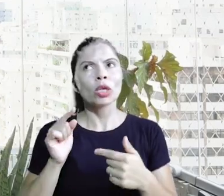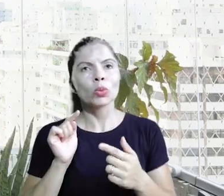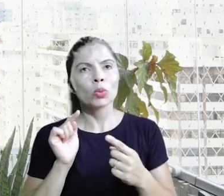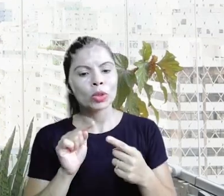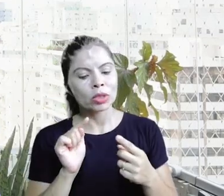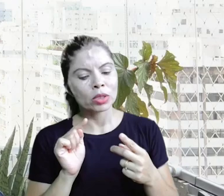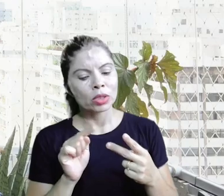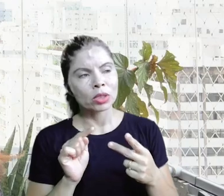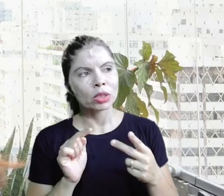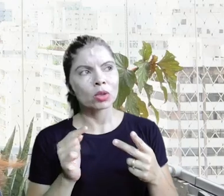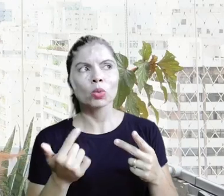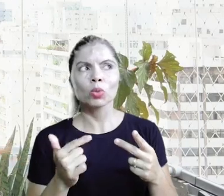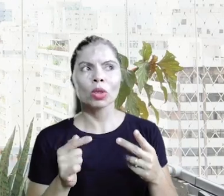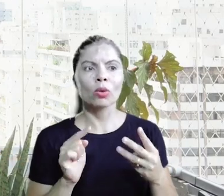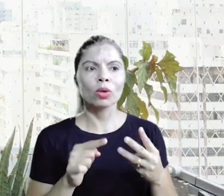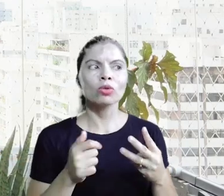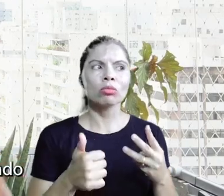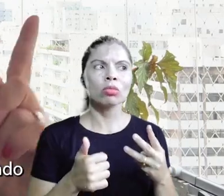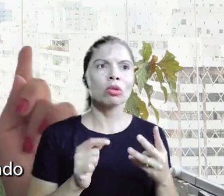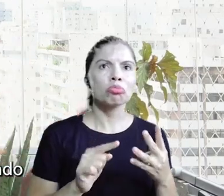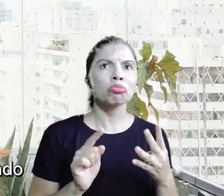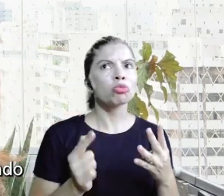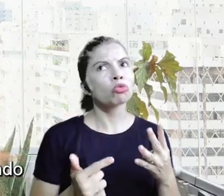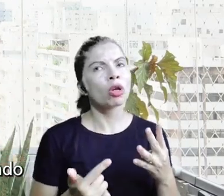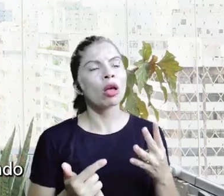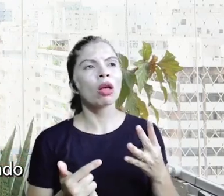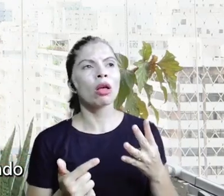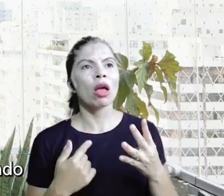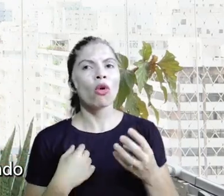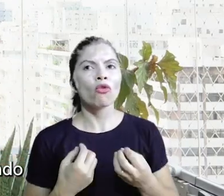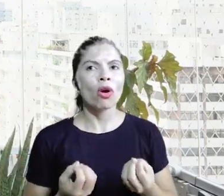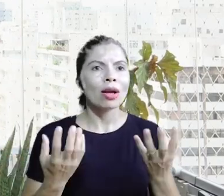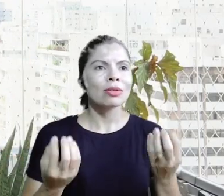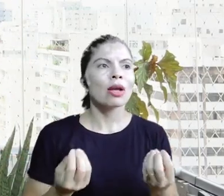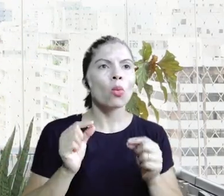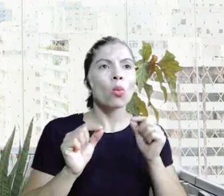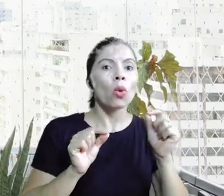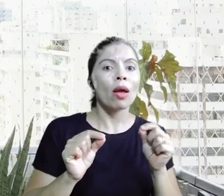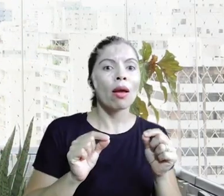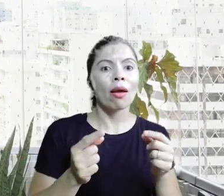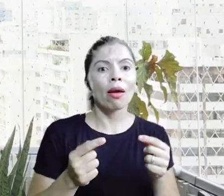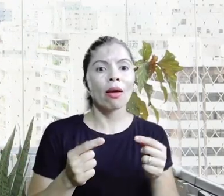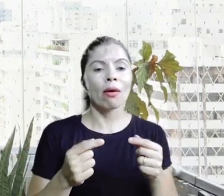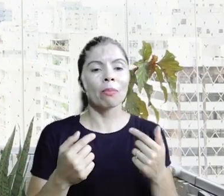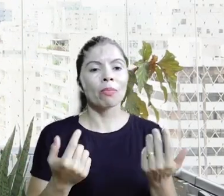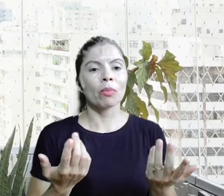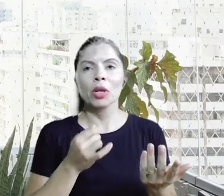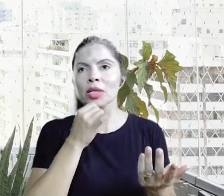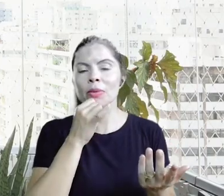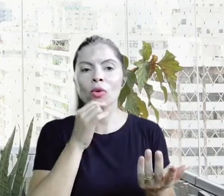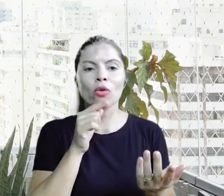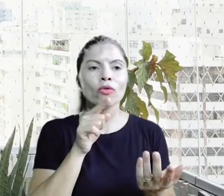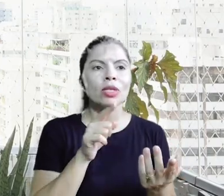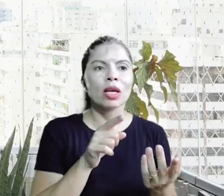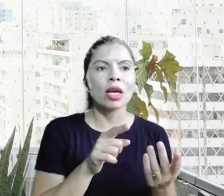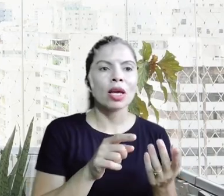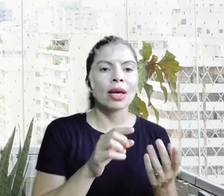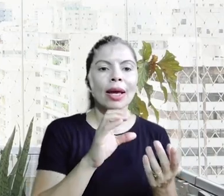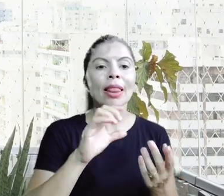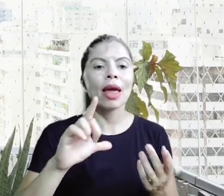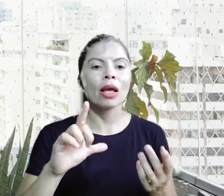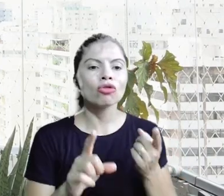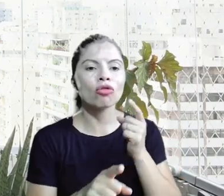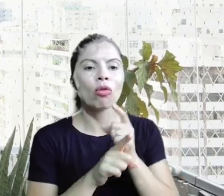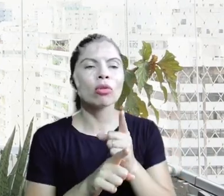controle puxa eu não sei isso eu não sei quanto eu estou de fato gastando em marketing que faz eficiência ai que canal você usa para